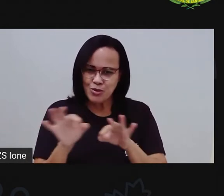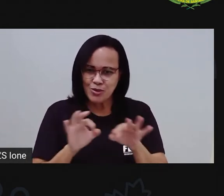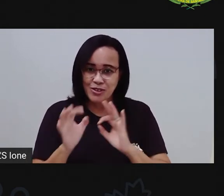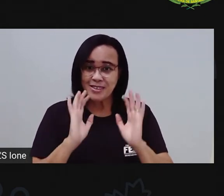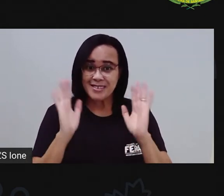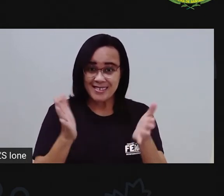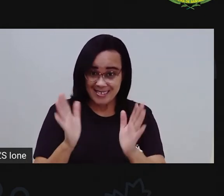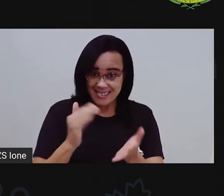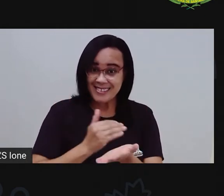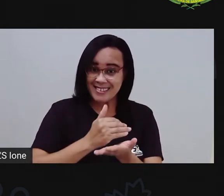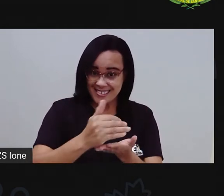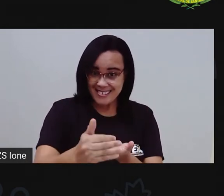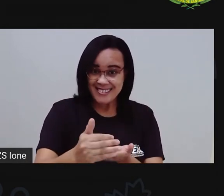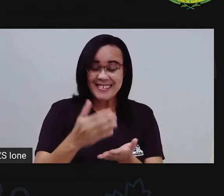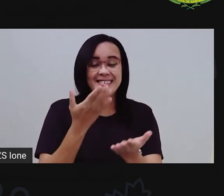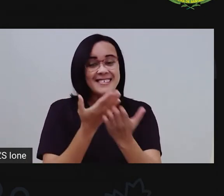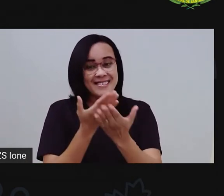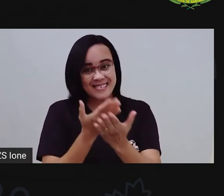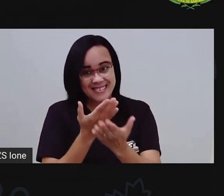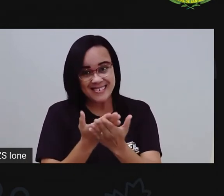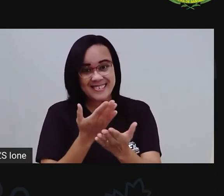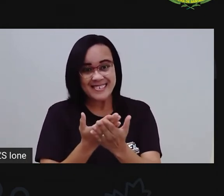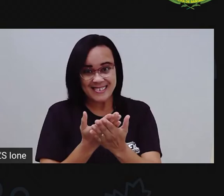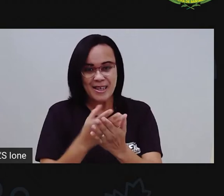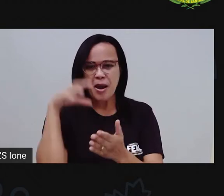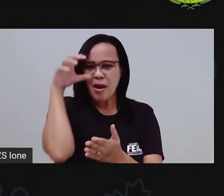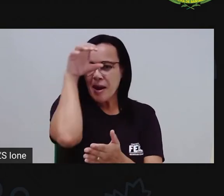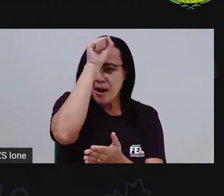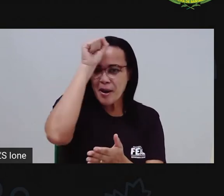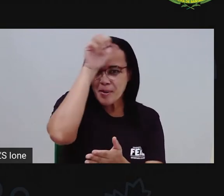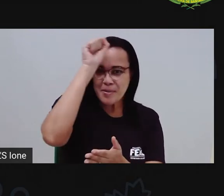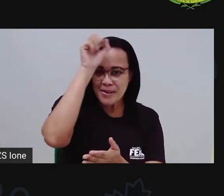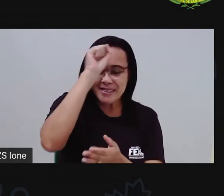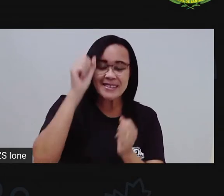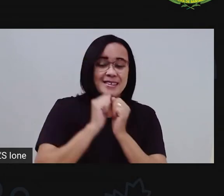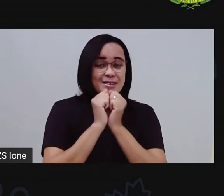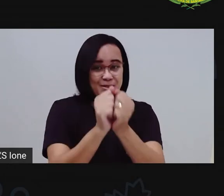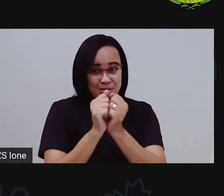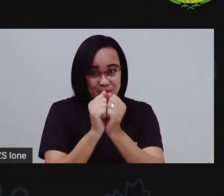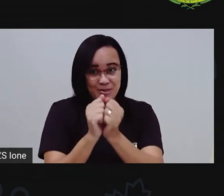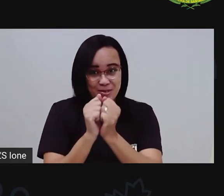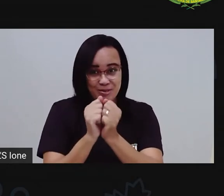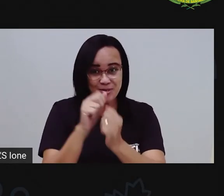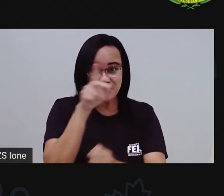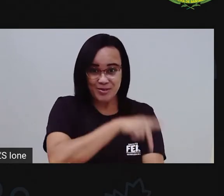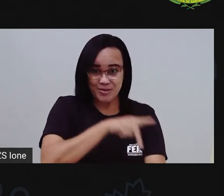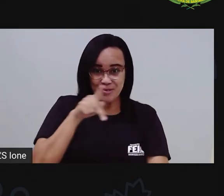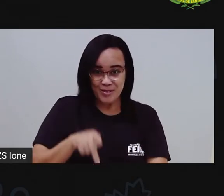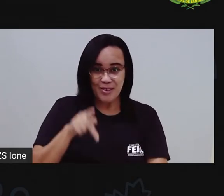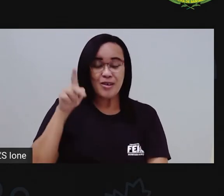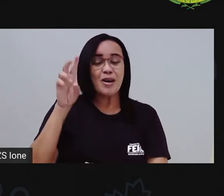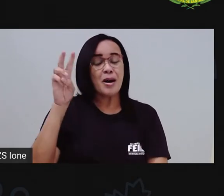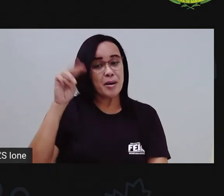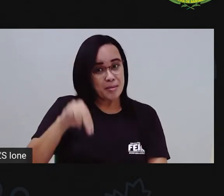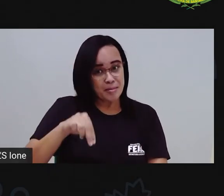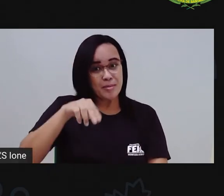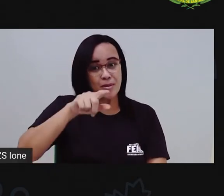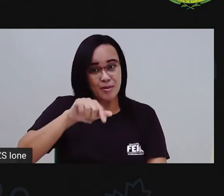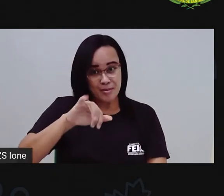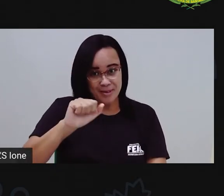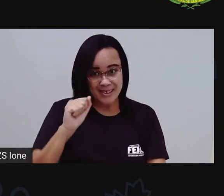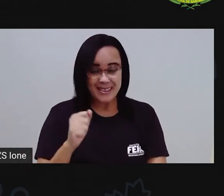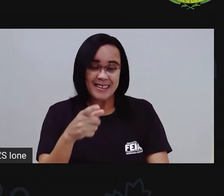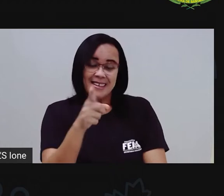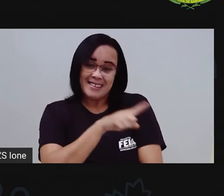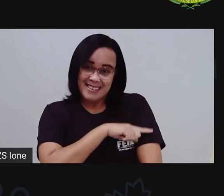começar aqui mais um momento de conhecimento de Pró-Maria e esse terceiro ano maravilhoso, lindo,